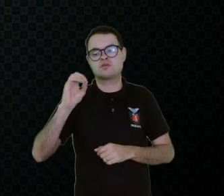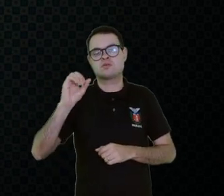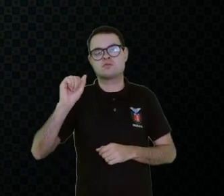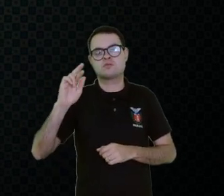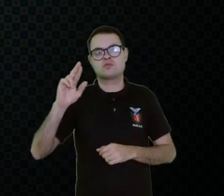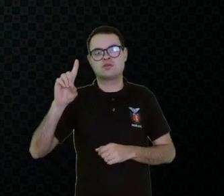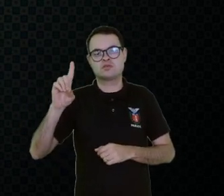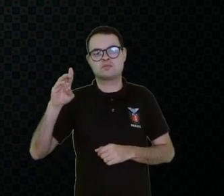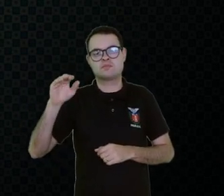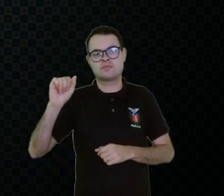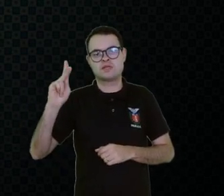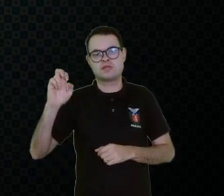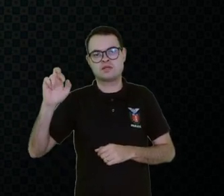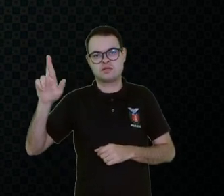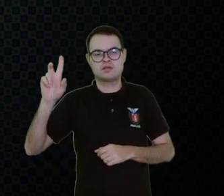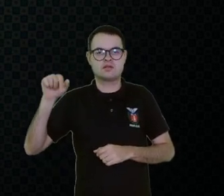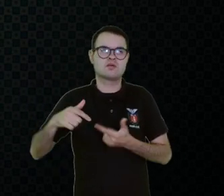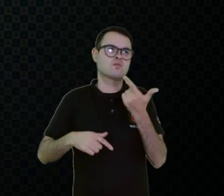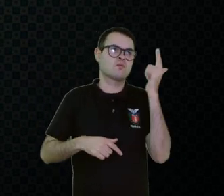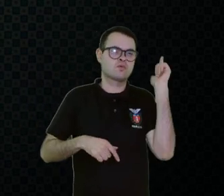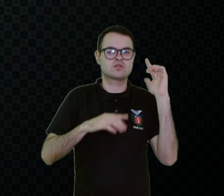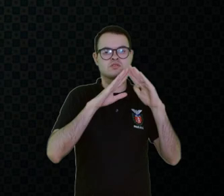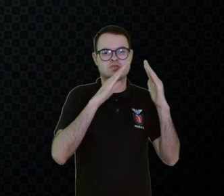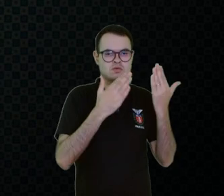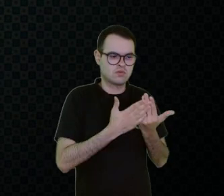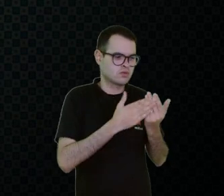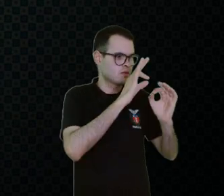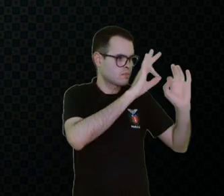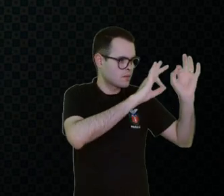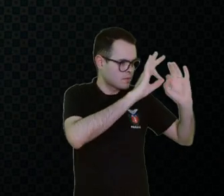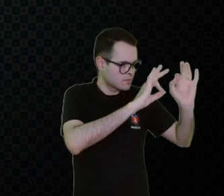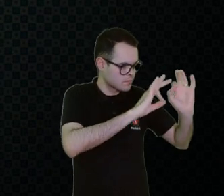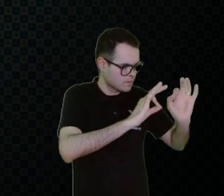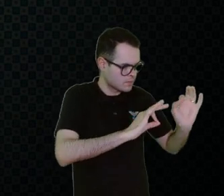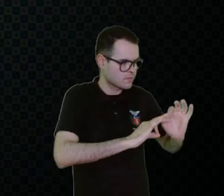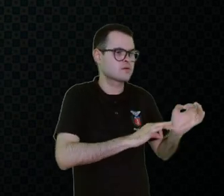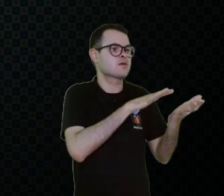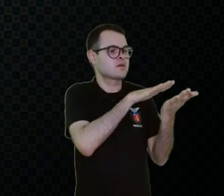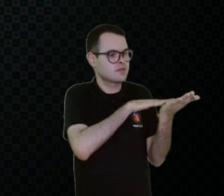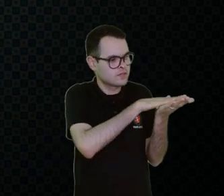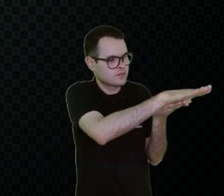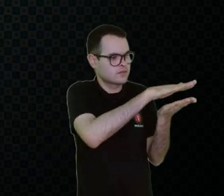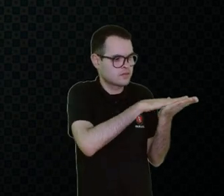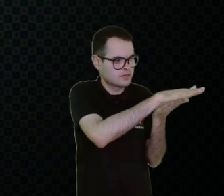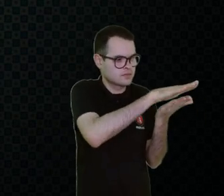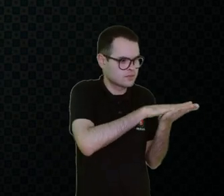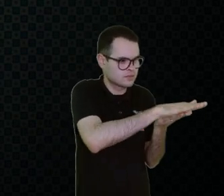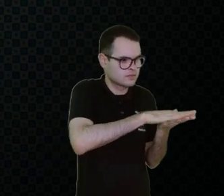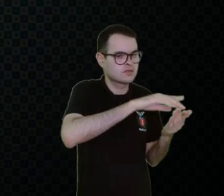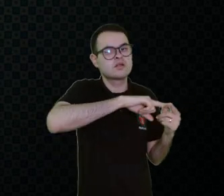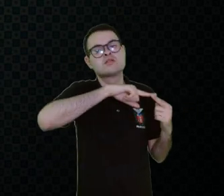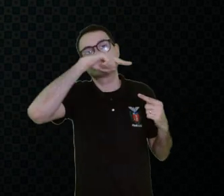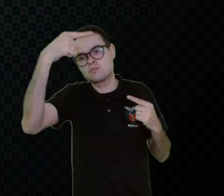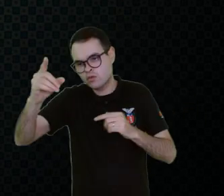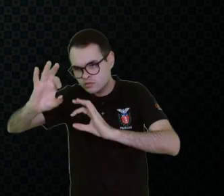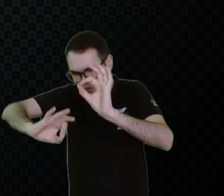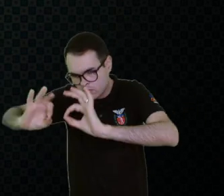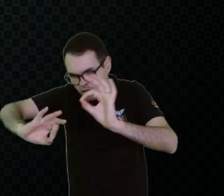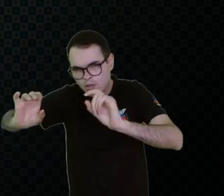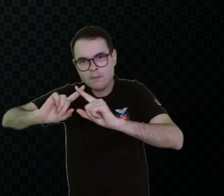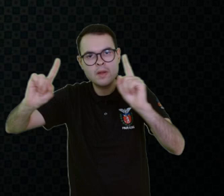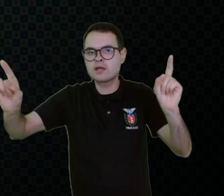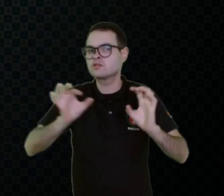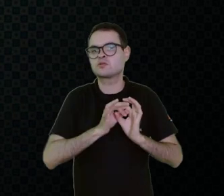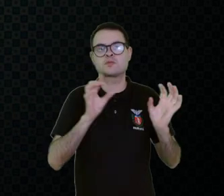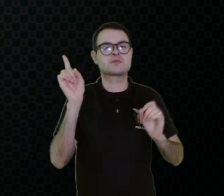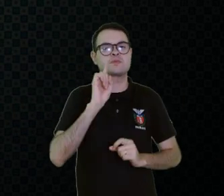computador, numa outra escola, montar as pranchas ou imprimir esses símbolos e depois montar, mas ele não